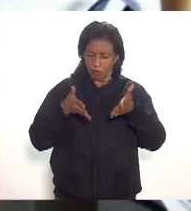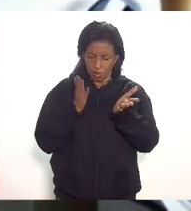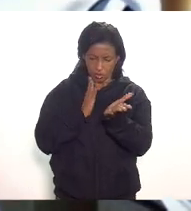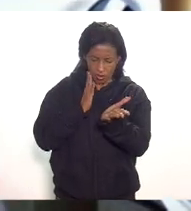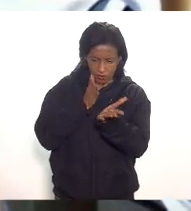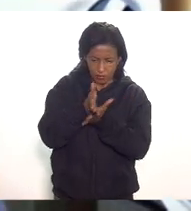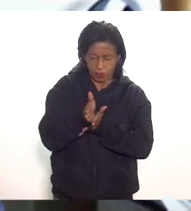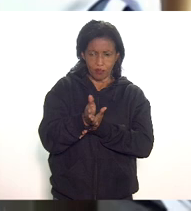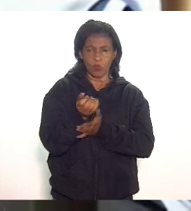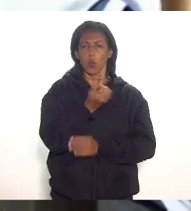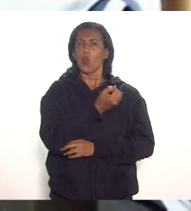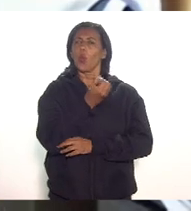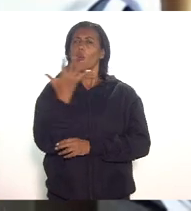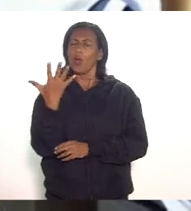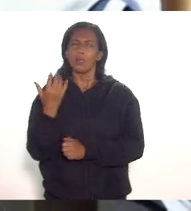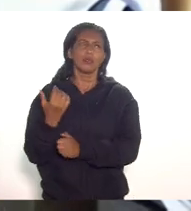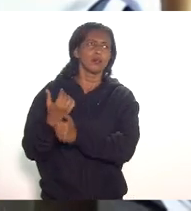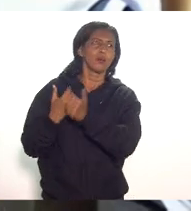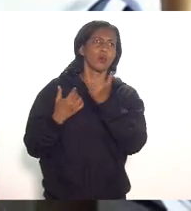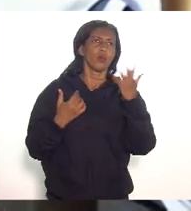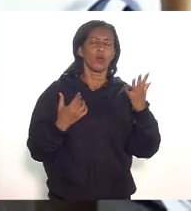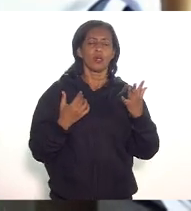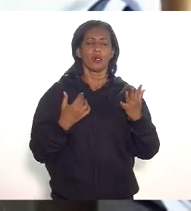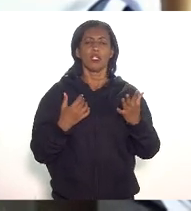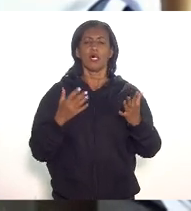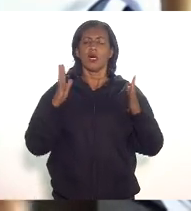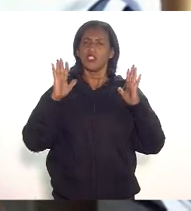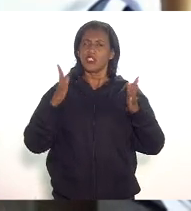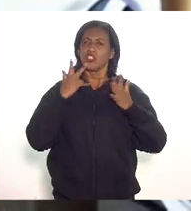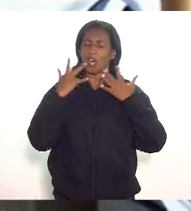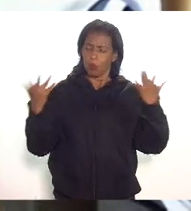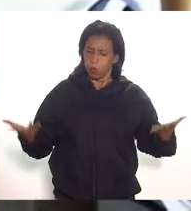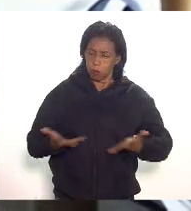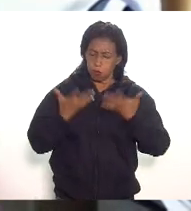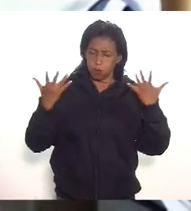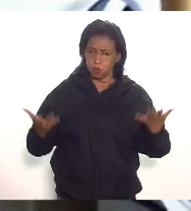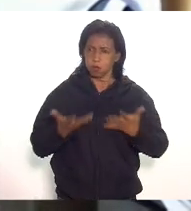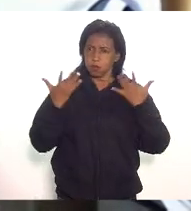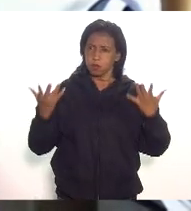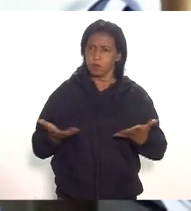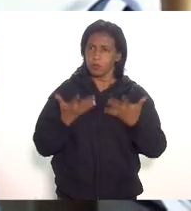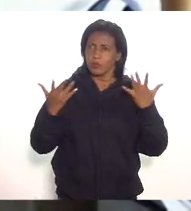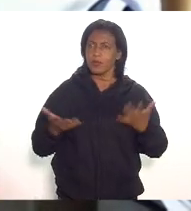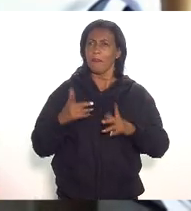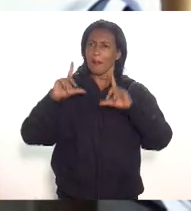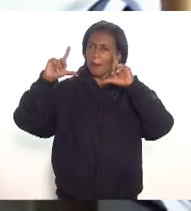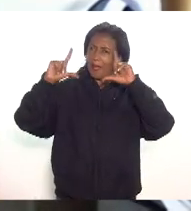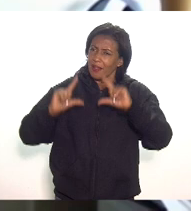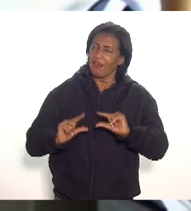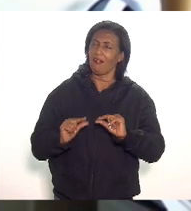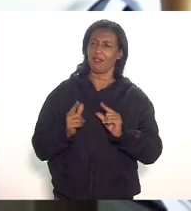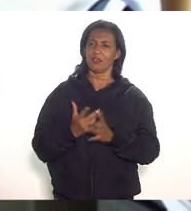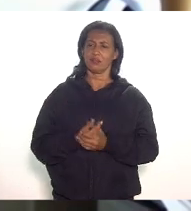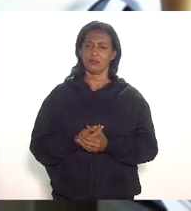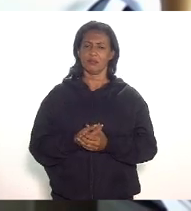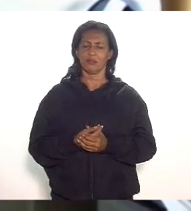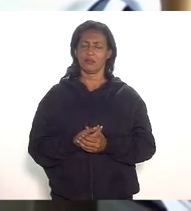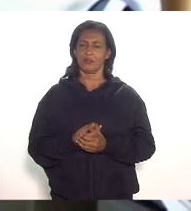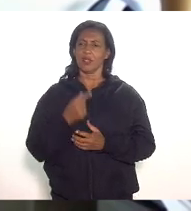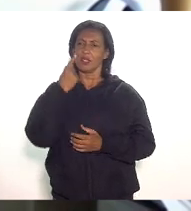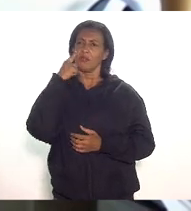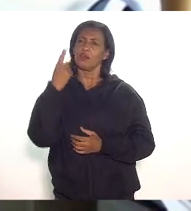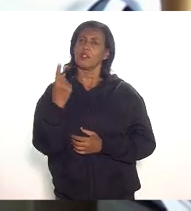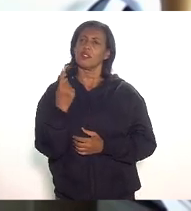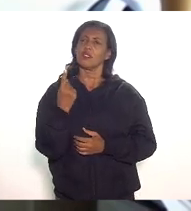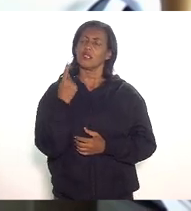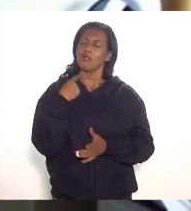quantas e quantas vezes a gente já deu incentivo para produzir mais barato aí você vai ver